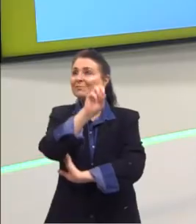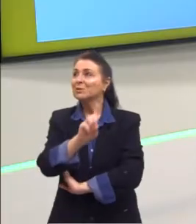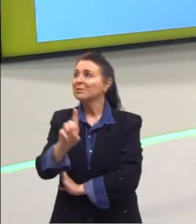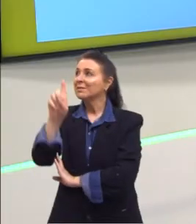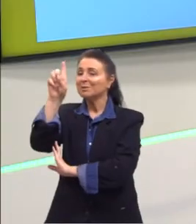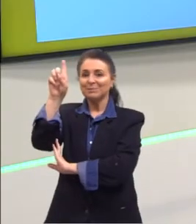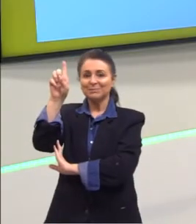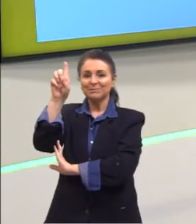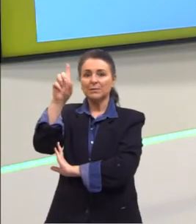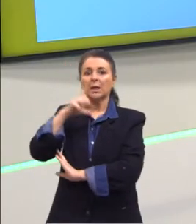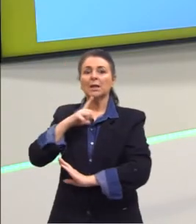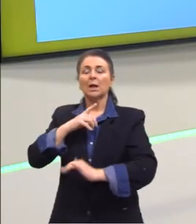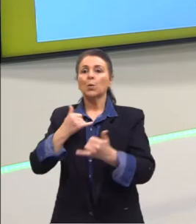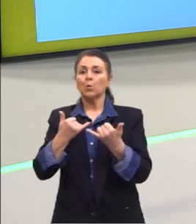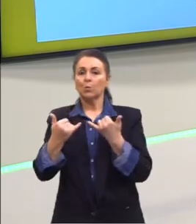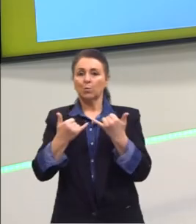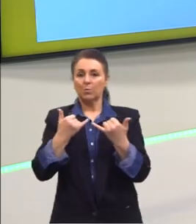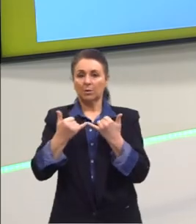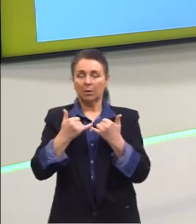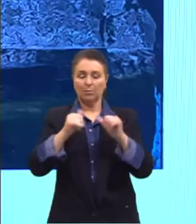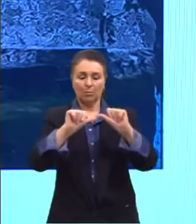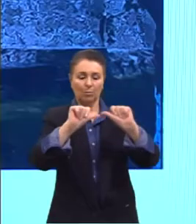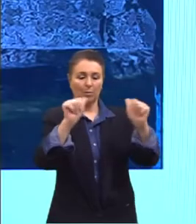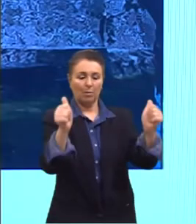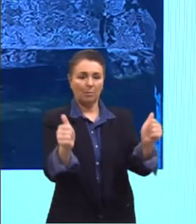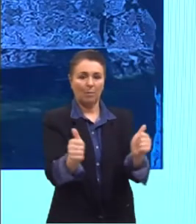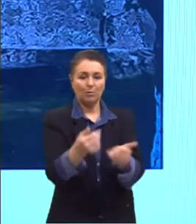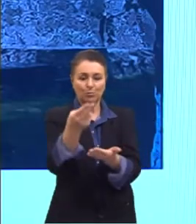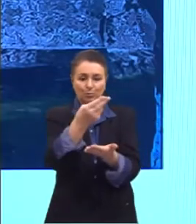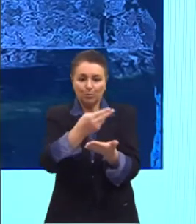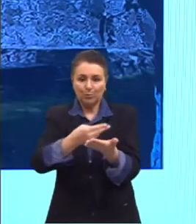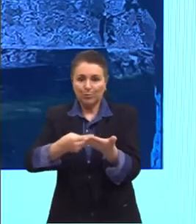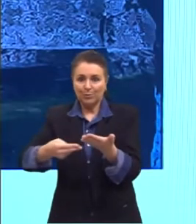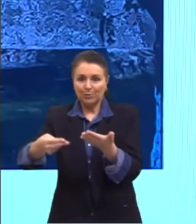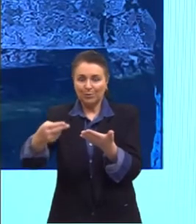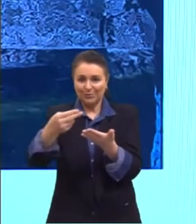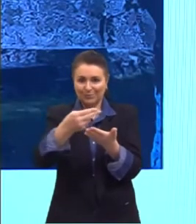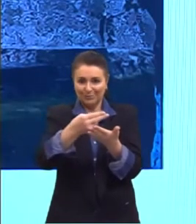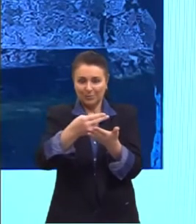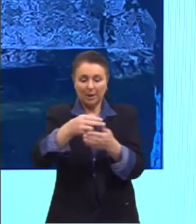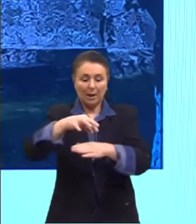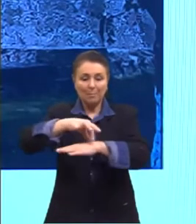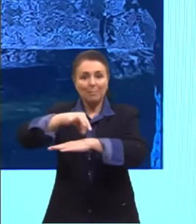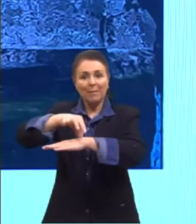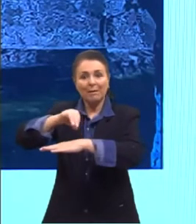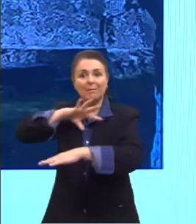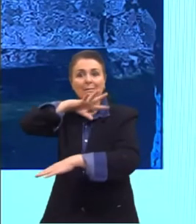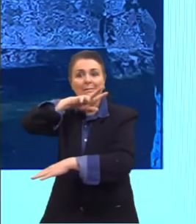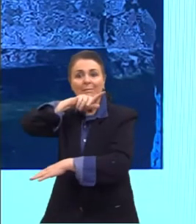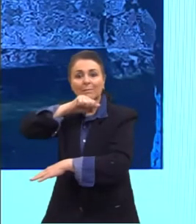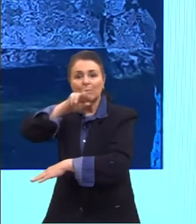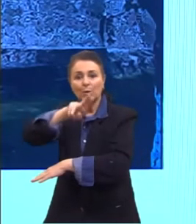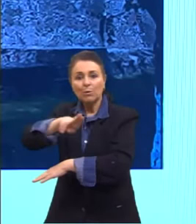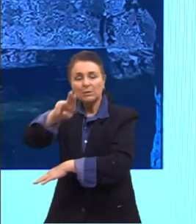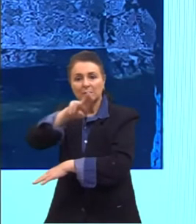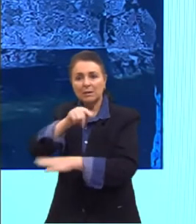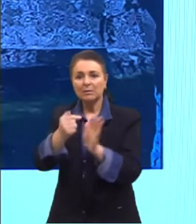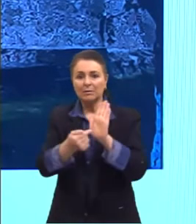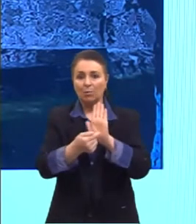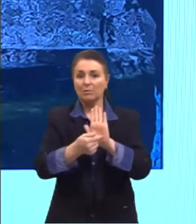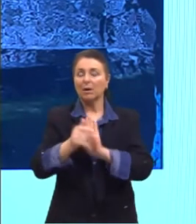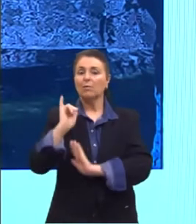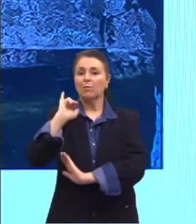nós temos aqui um exemplo, uma imagem de uma pintura em pele de animal, também apontando para uma